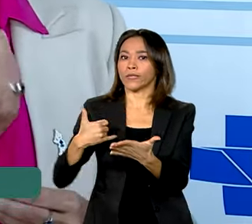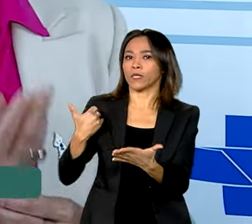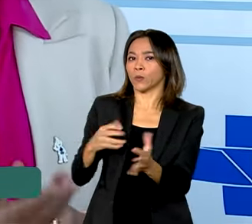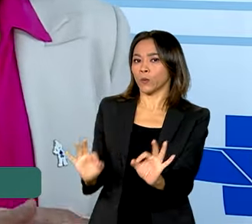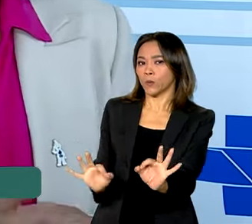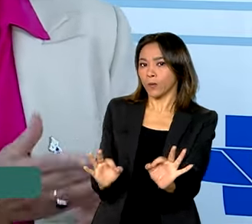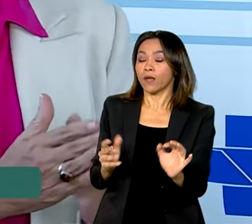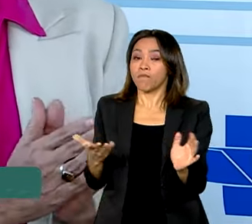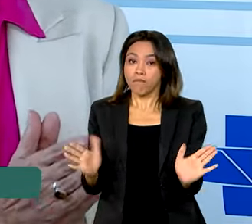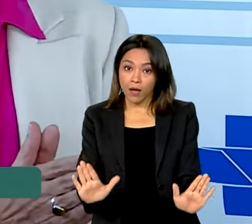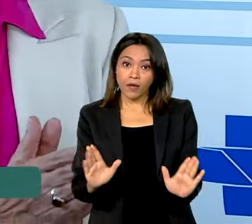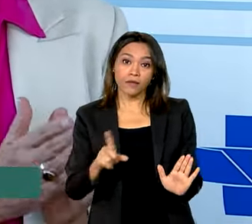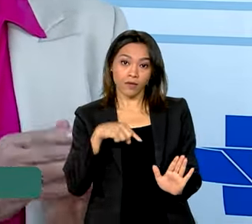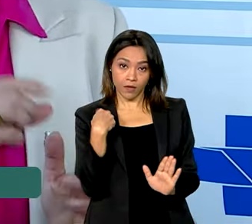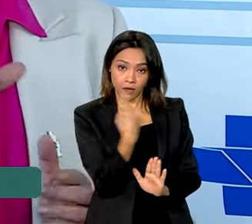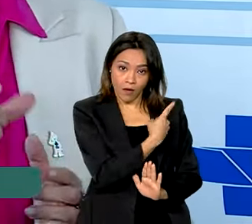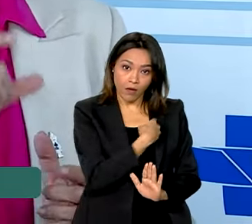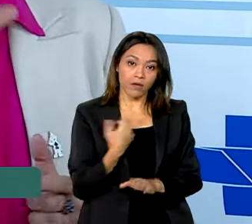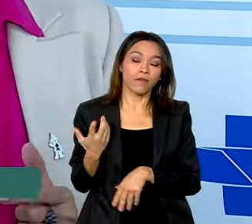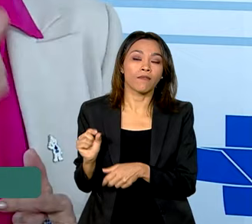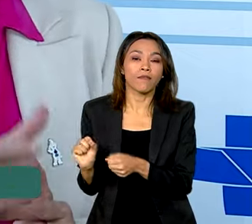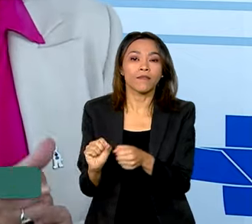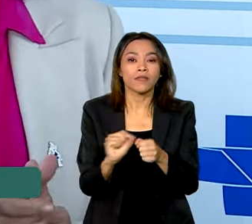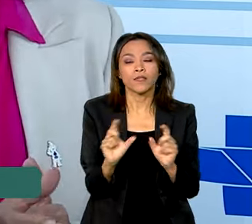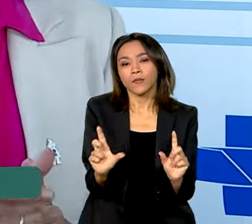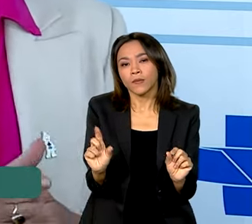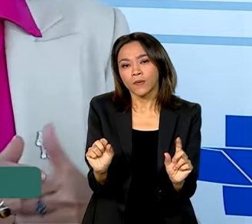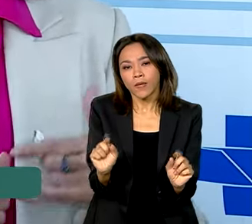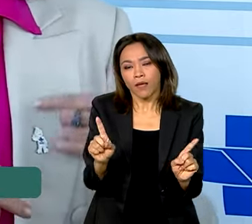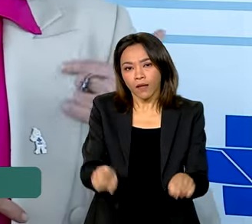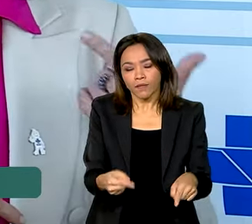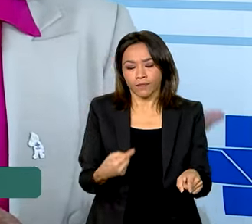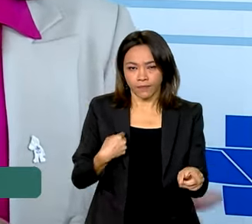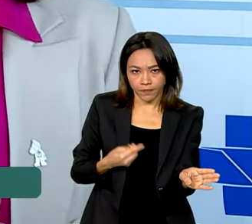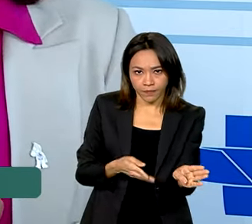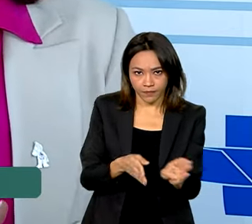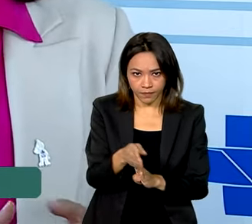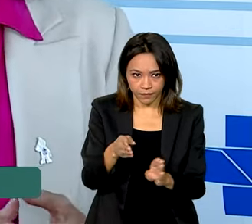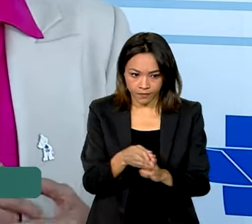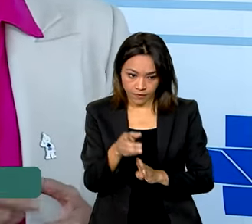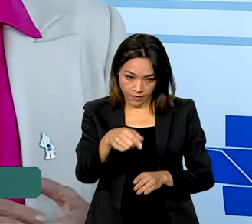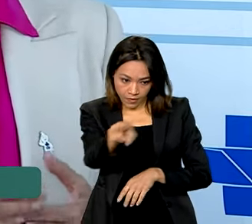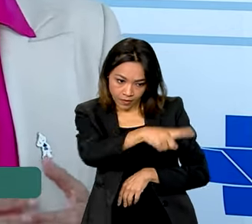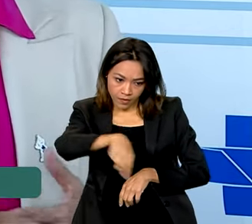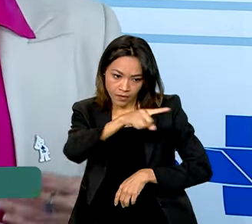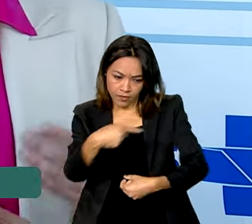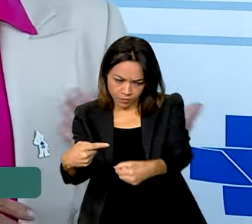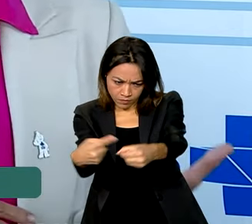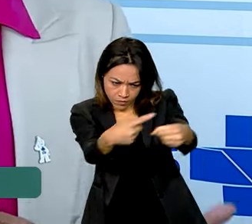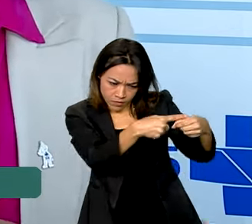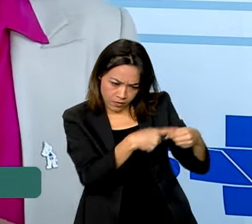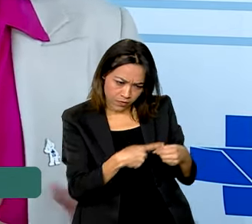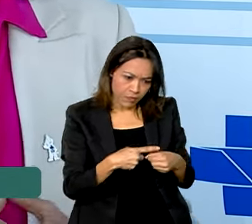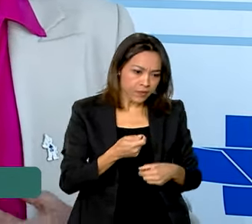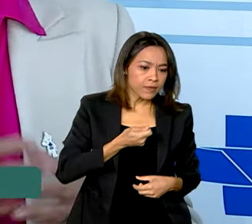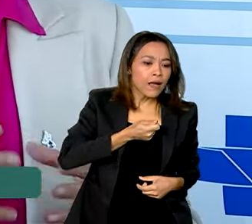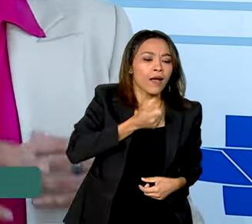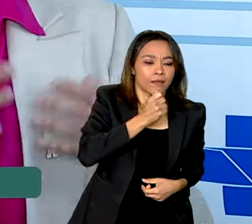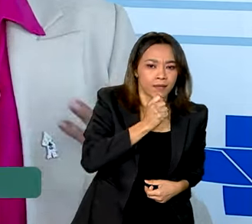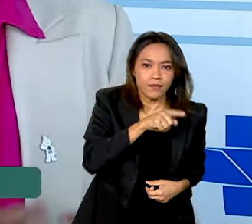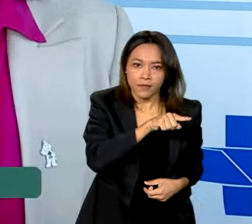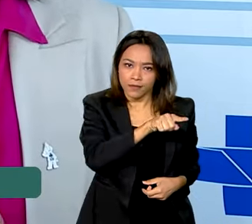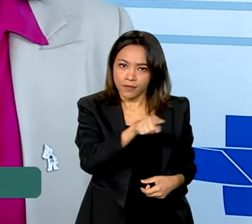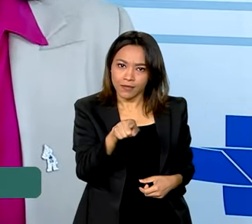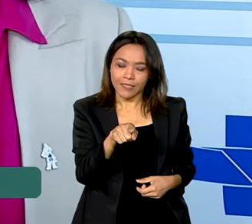nós estamos fazendo é apontar que, naqueles municípios em que há ainda assim